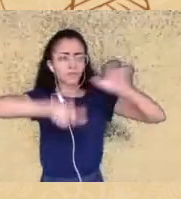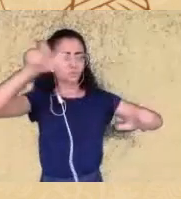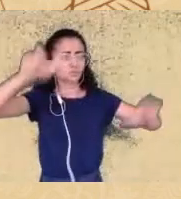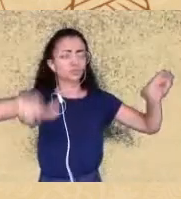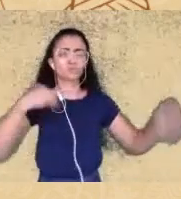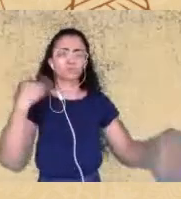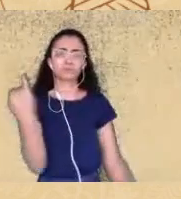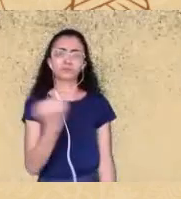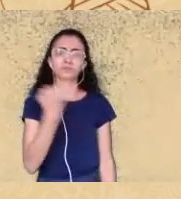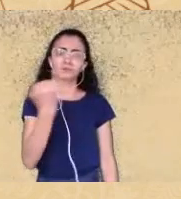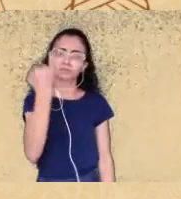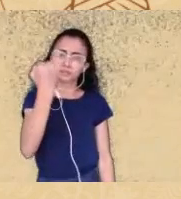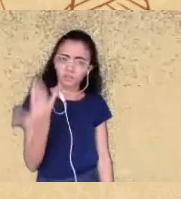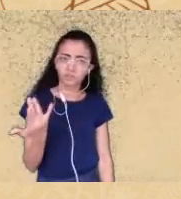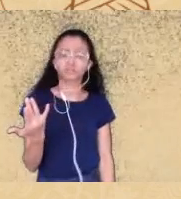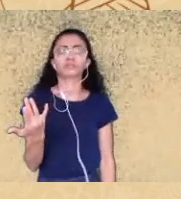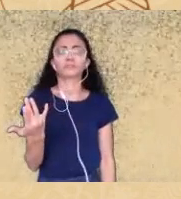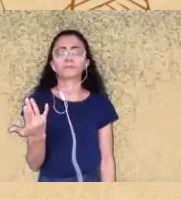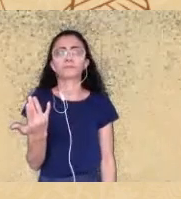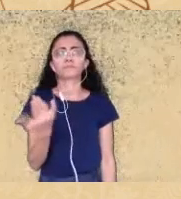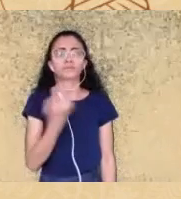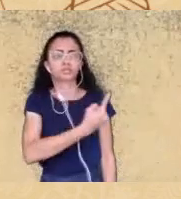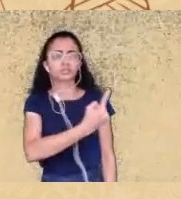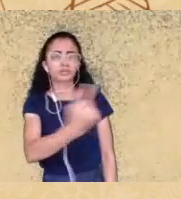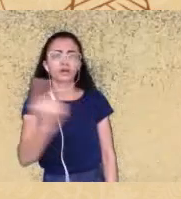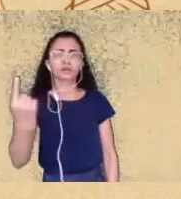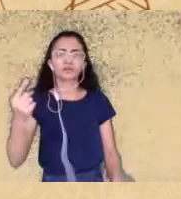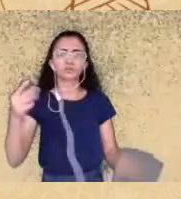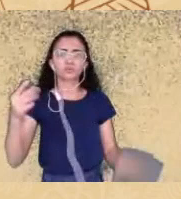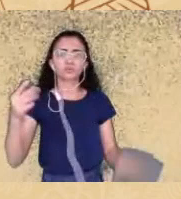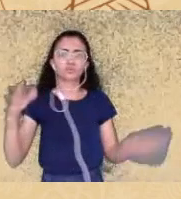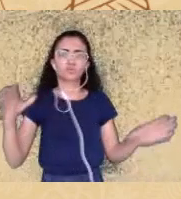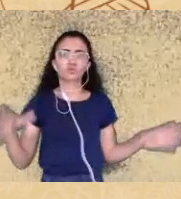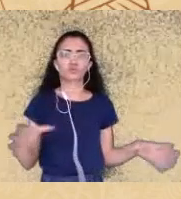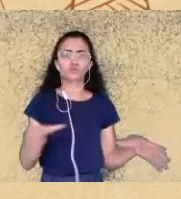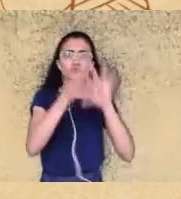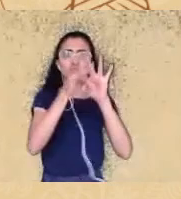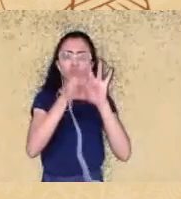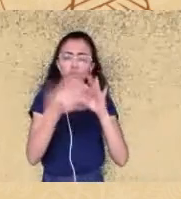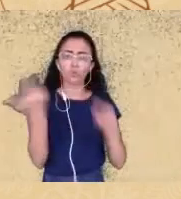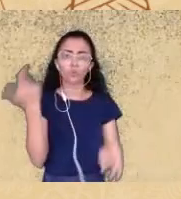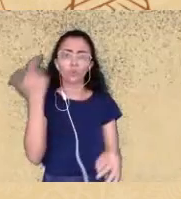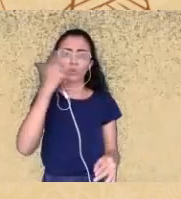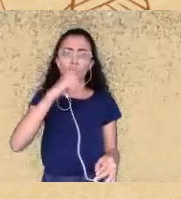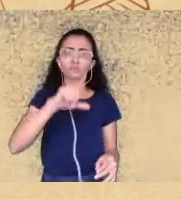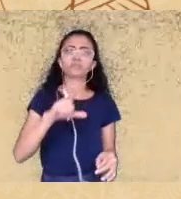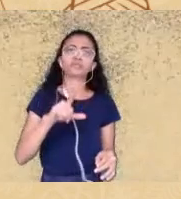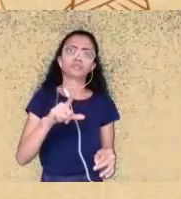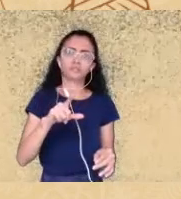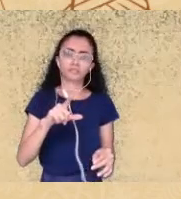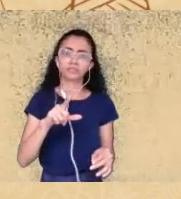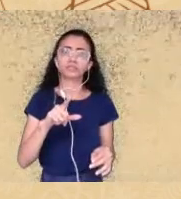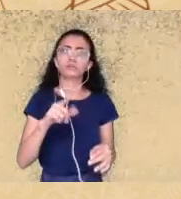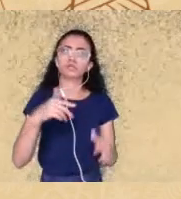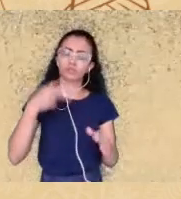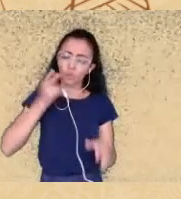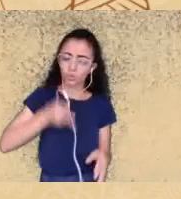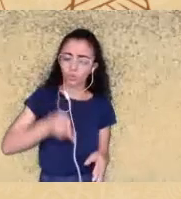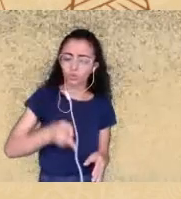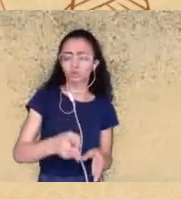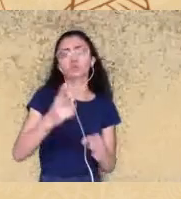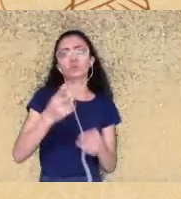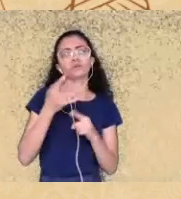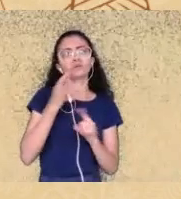a partir dessas singularidades mas nessa junção coletiva produziram e tem produzido mudanças significativas